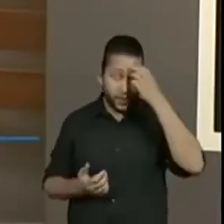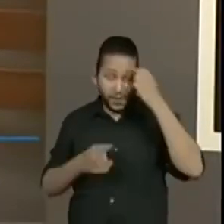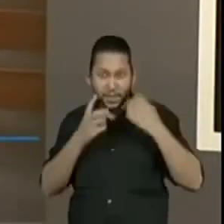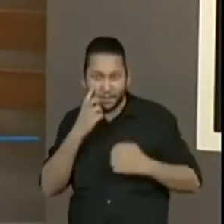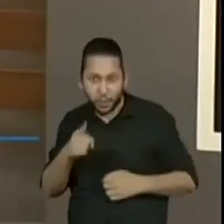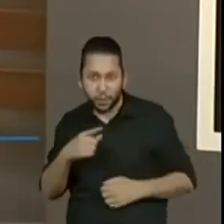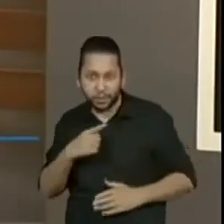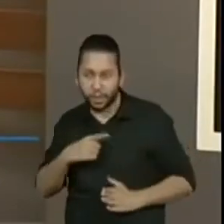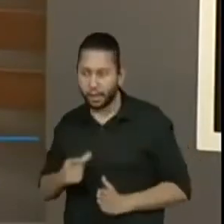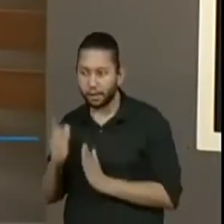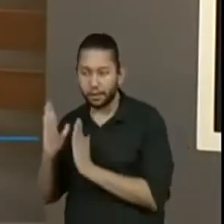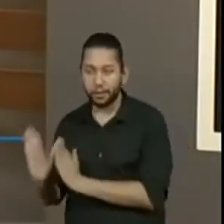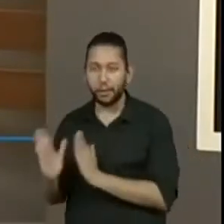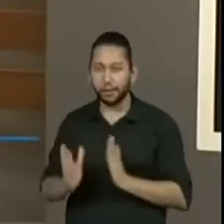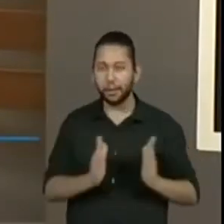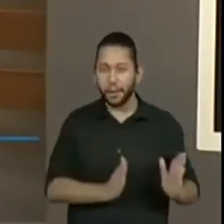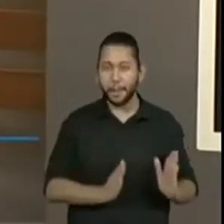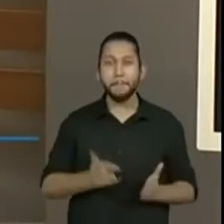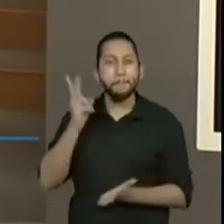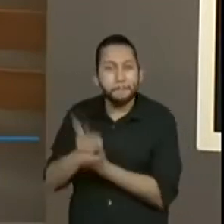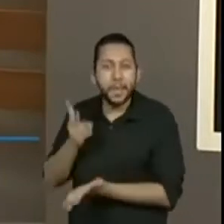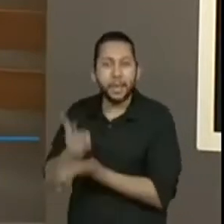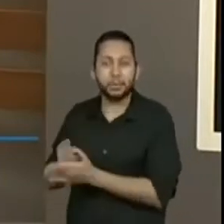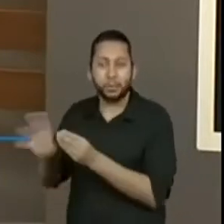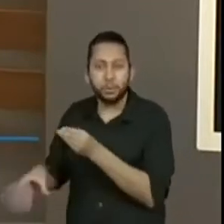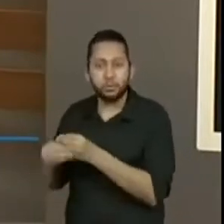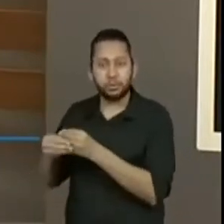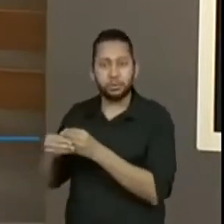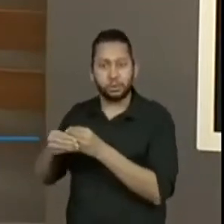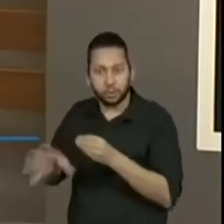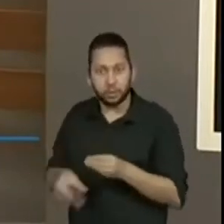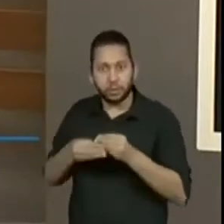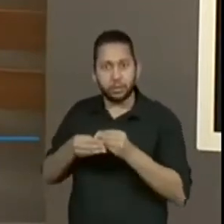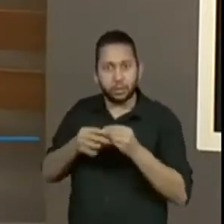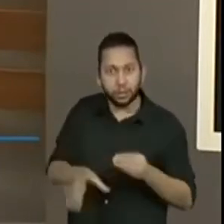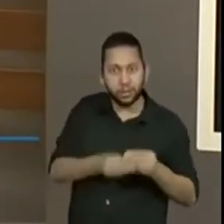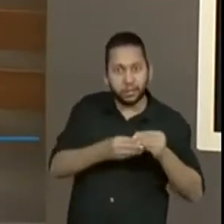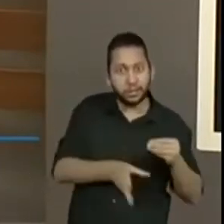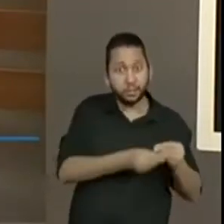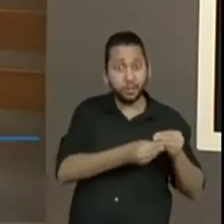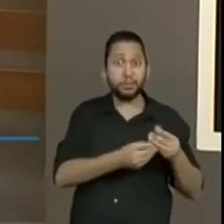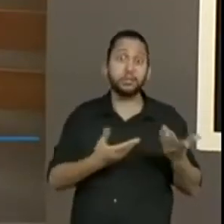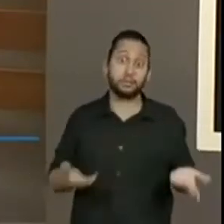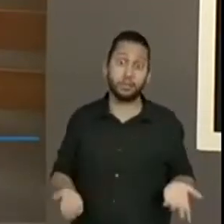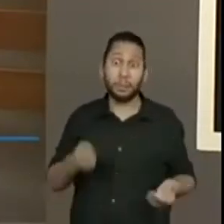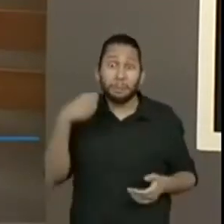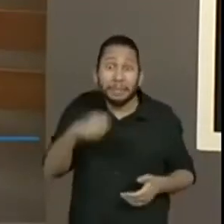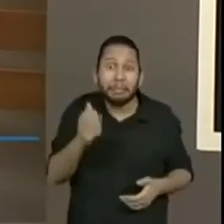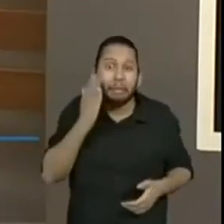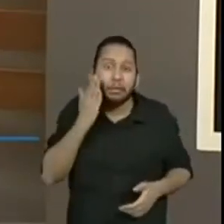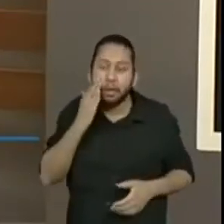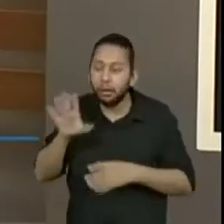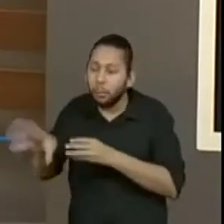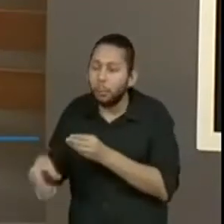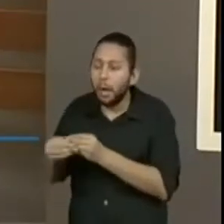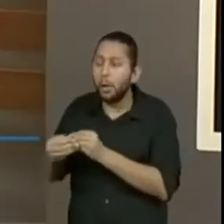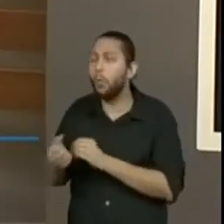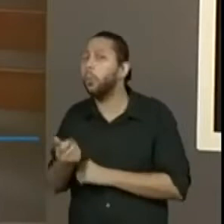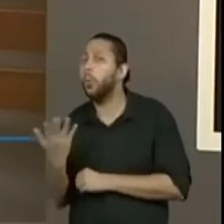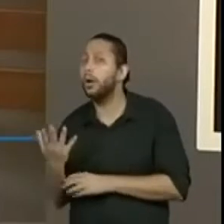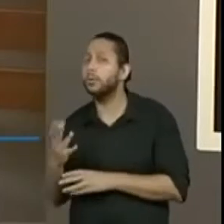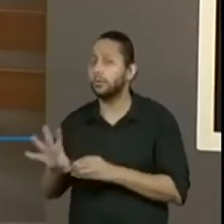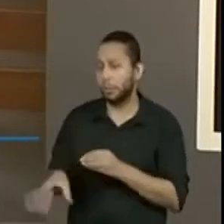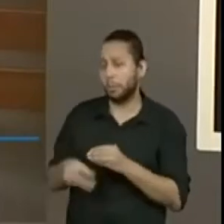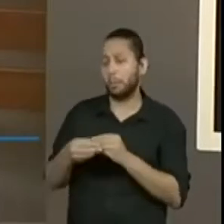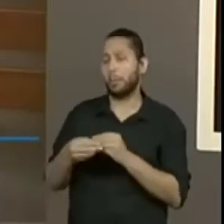Se você não compreender a regularidade, você não consegue completar a sequência. E